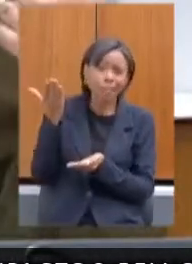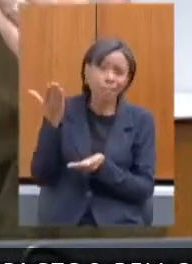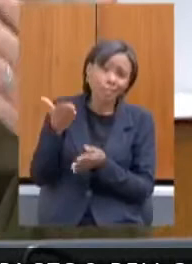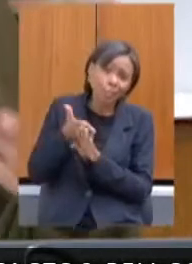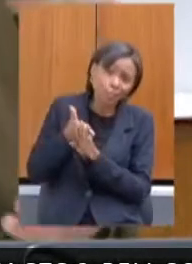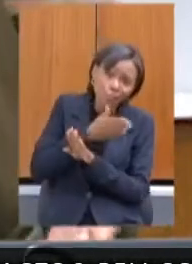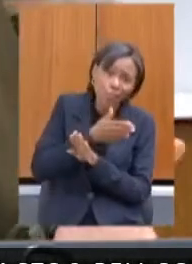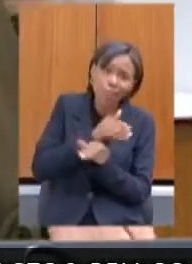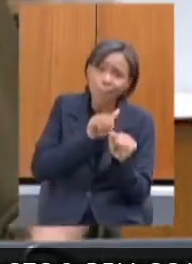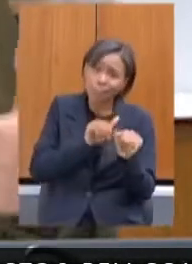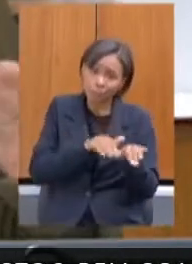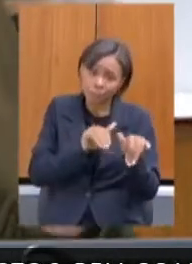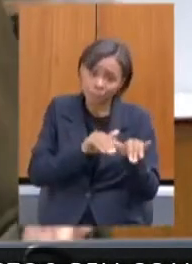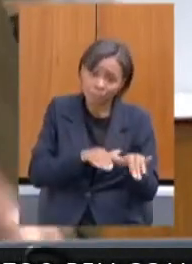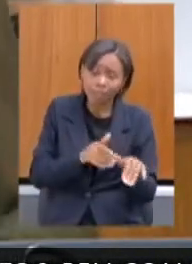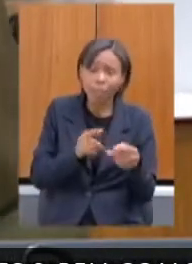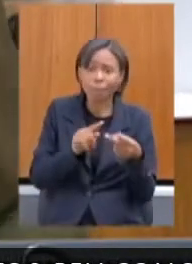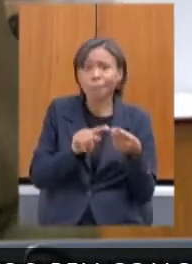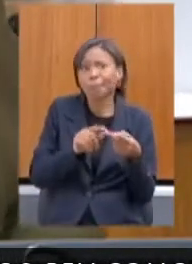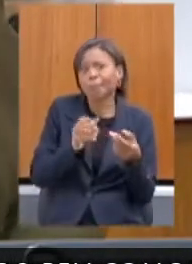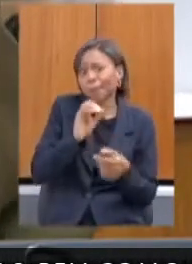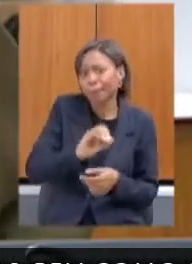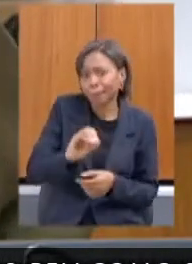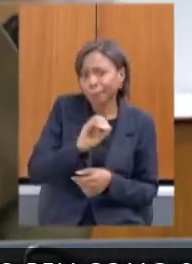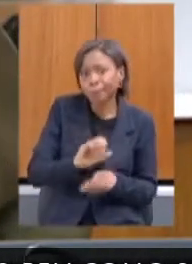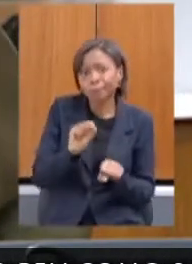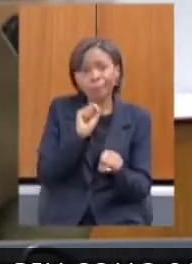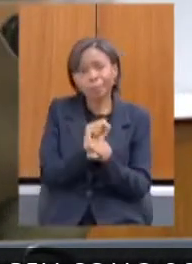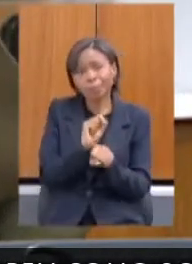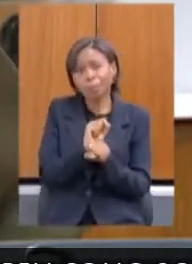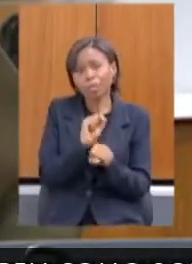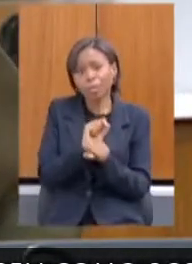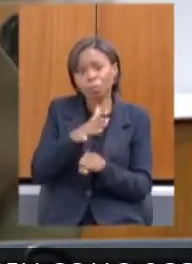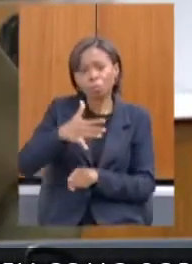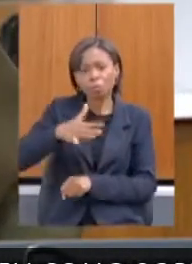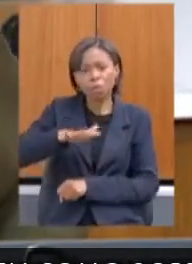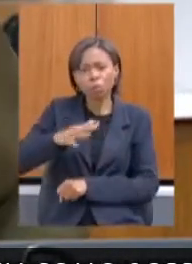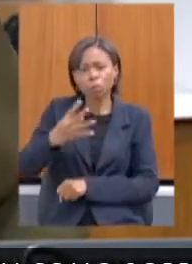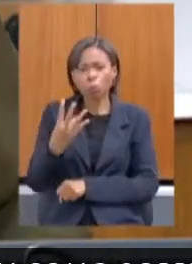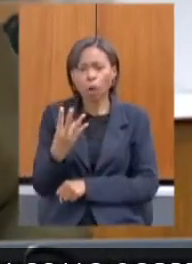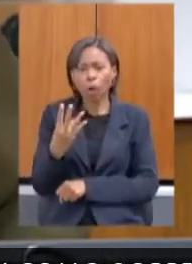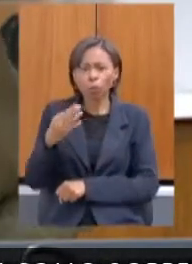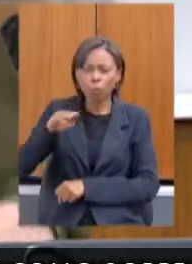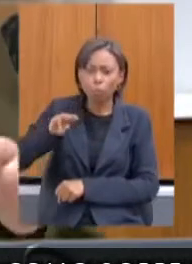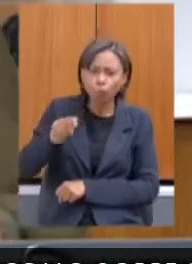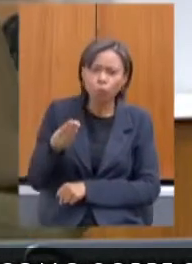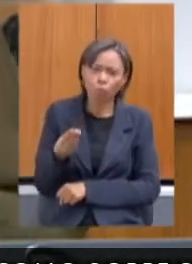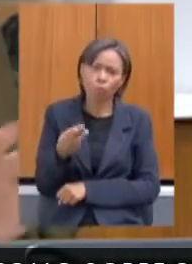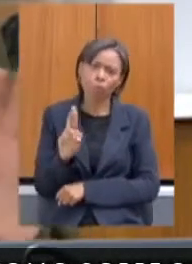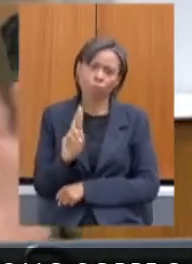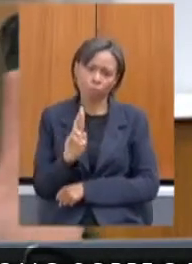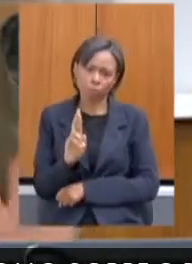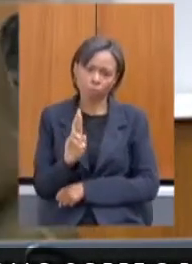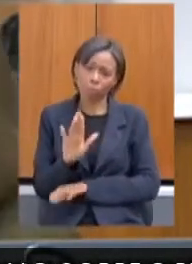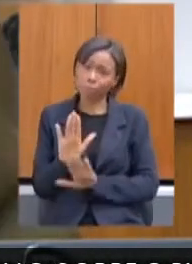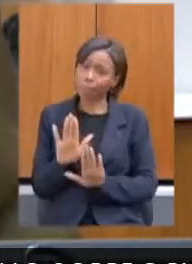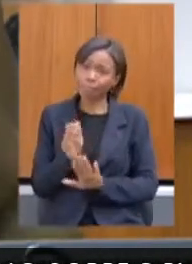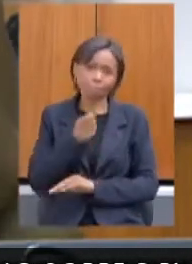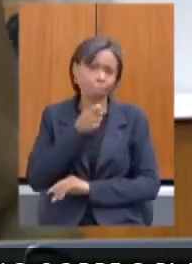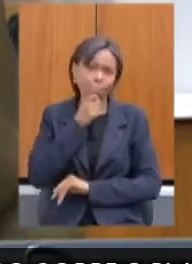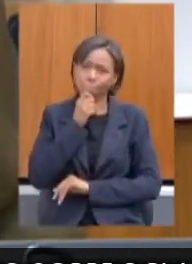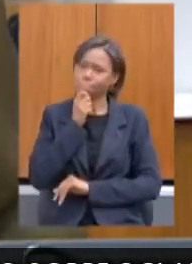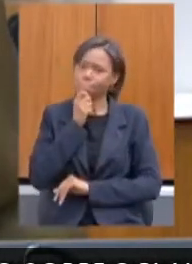deveria ter sido em outubro e nós estamos esperando de torno de 4 milhões de reais. Mas ainda não foi